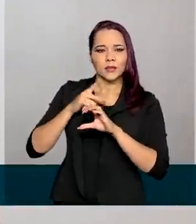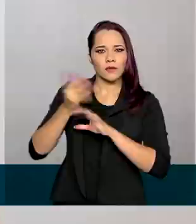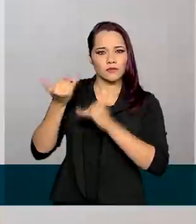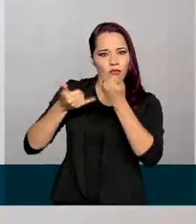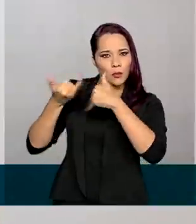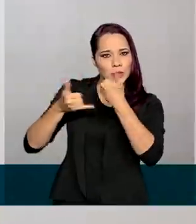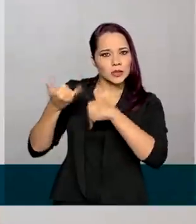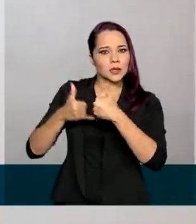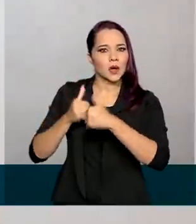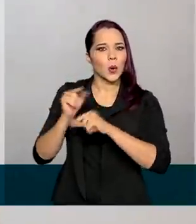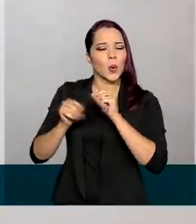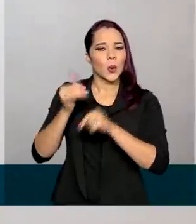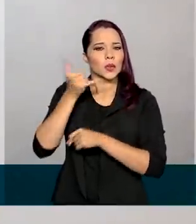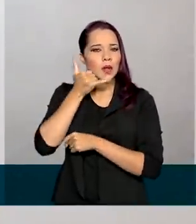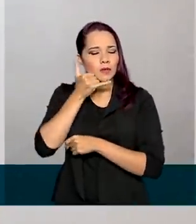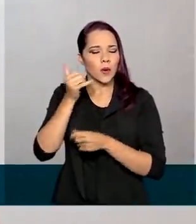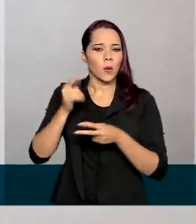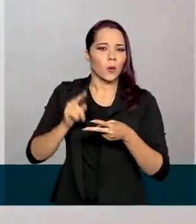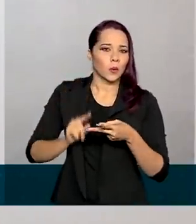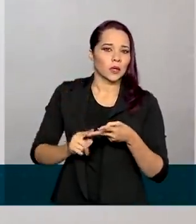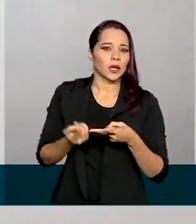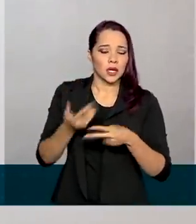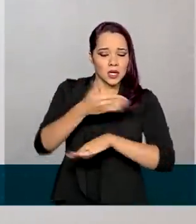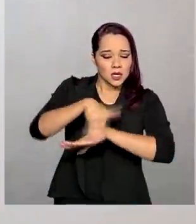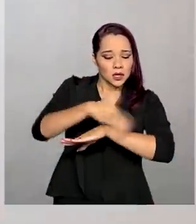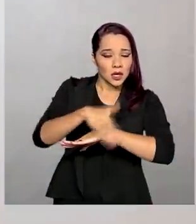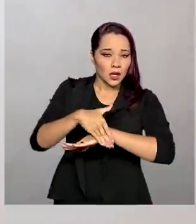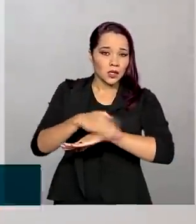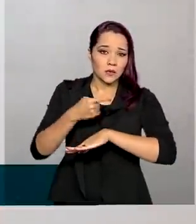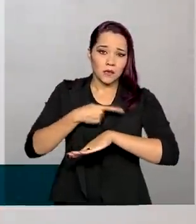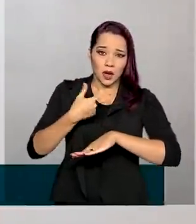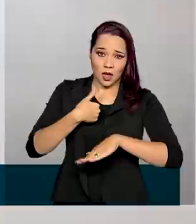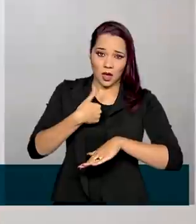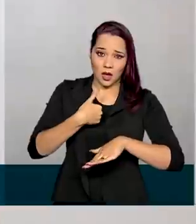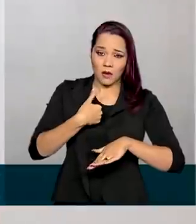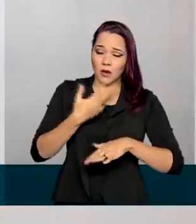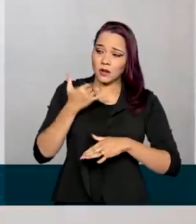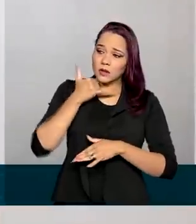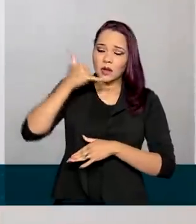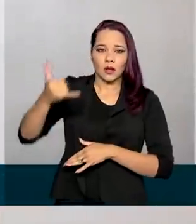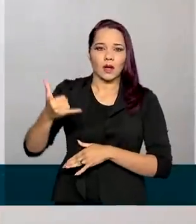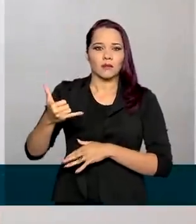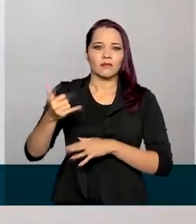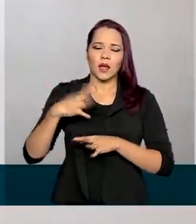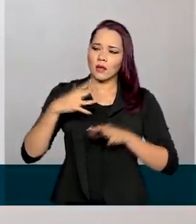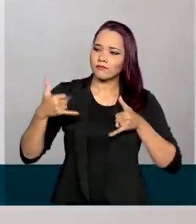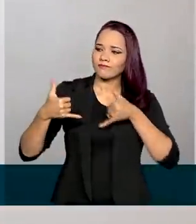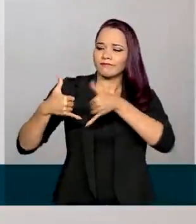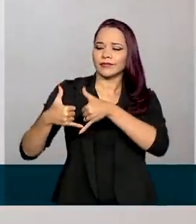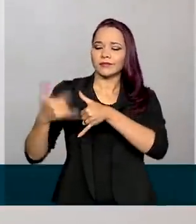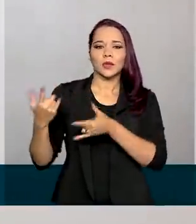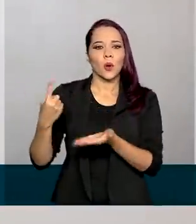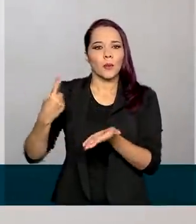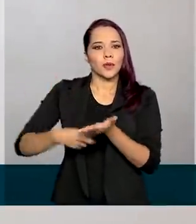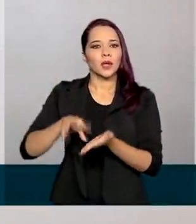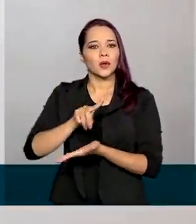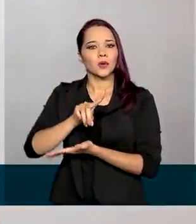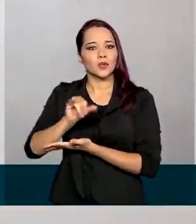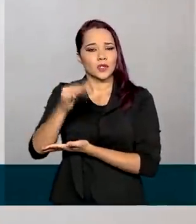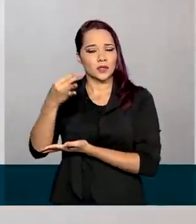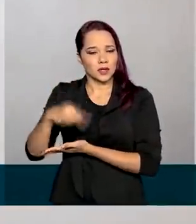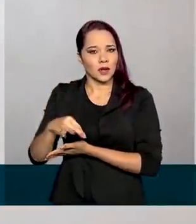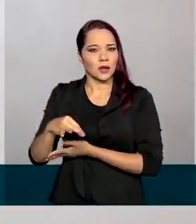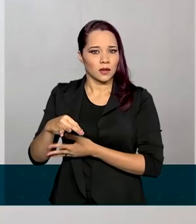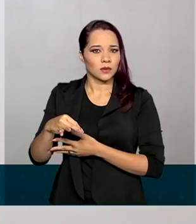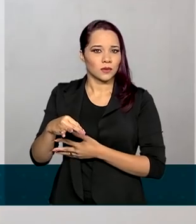informações de telefone de contato, endereço, para poder eu entrar em contato com eles. Eu entrei em contato com eles, agendei esse